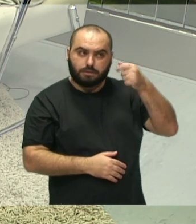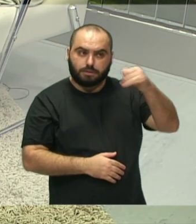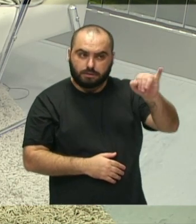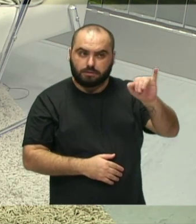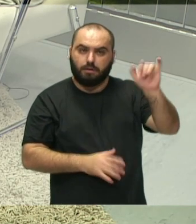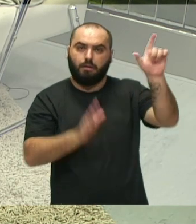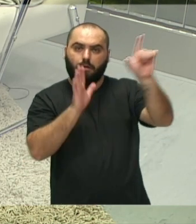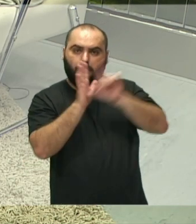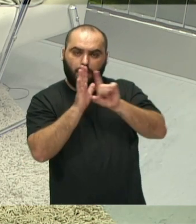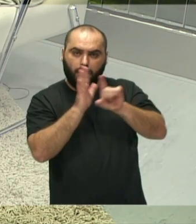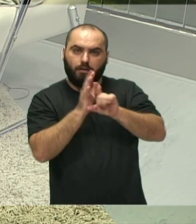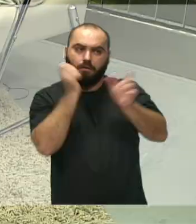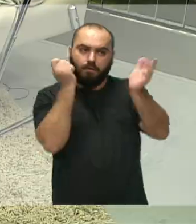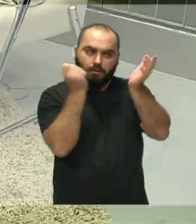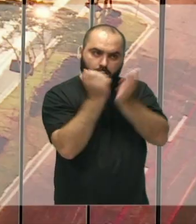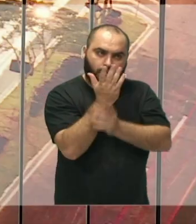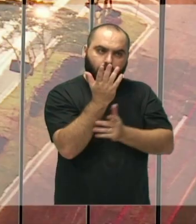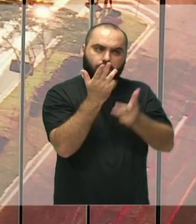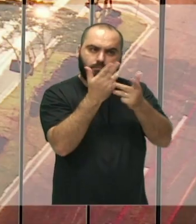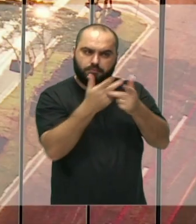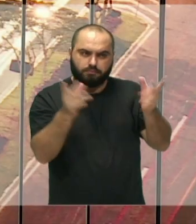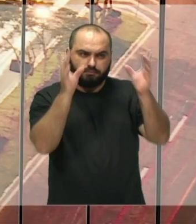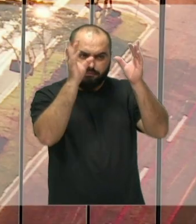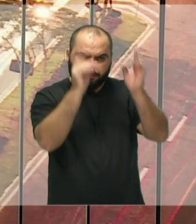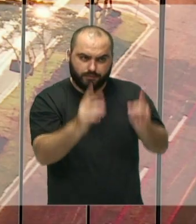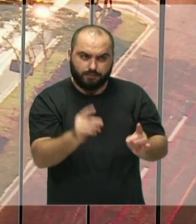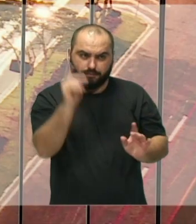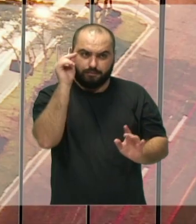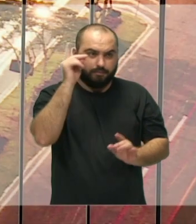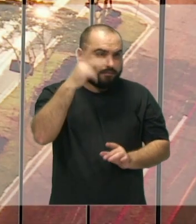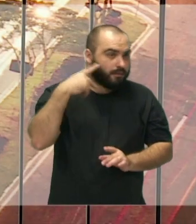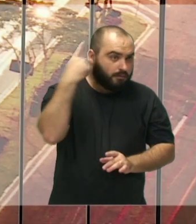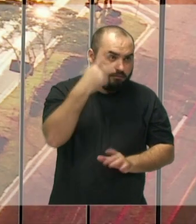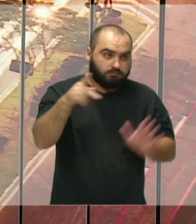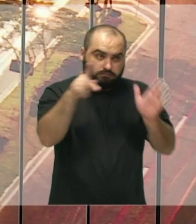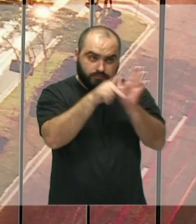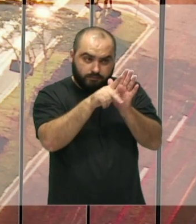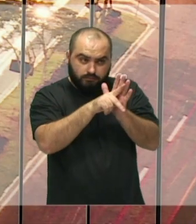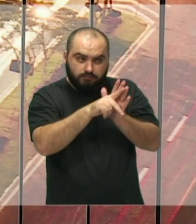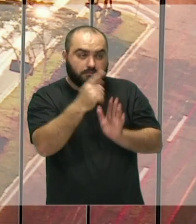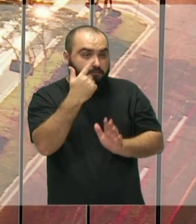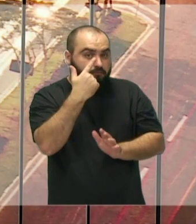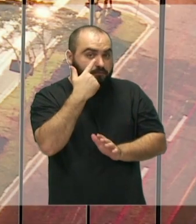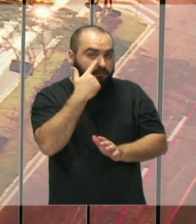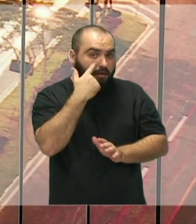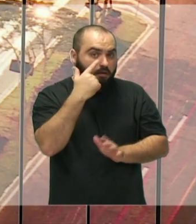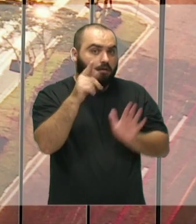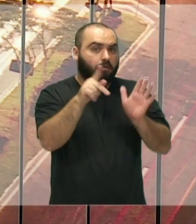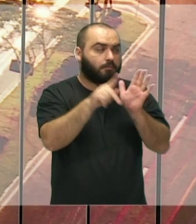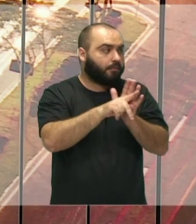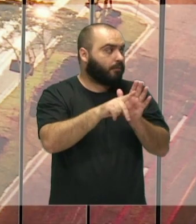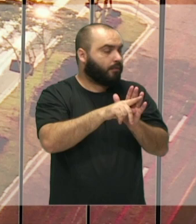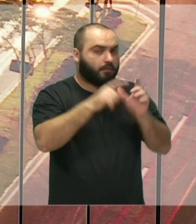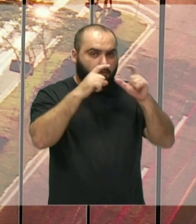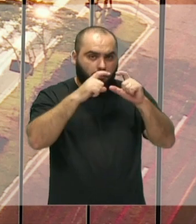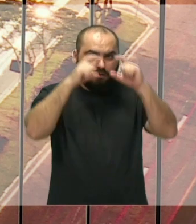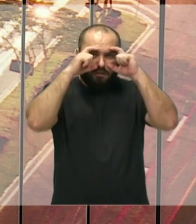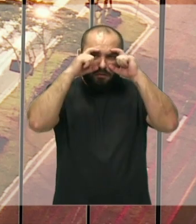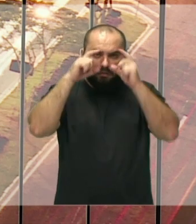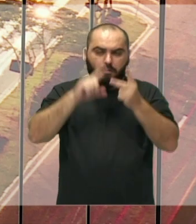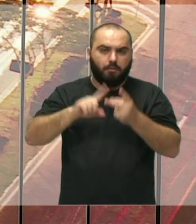a lei, estabelecida a lei, depois implantada a política pública, vai ter como efeito a demanda de óculos, aparelhos de surdez,